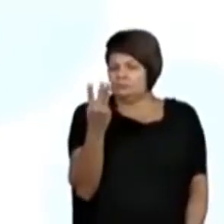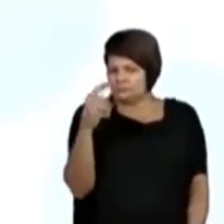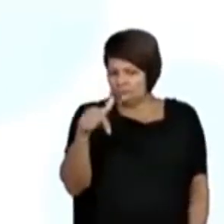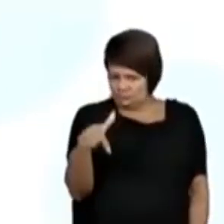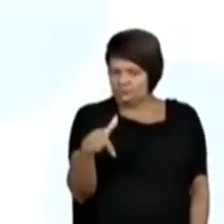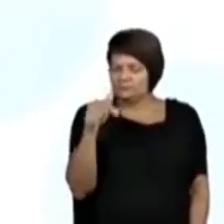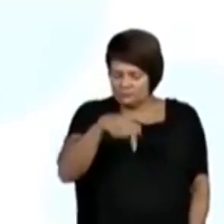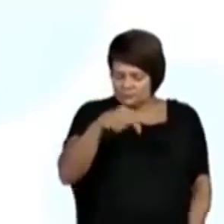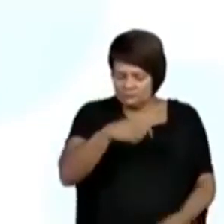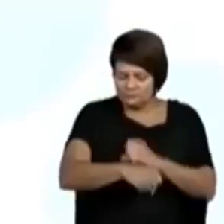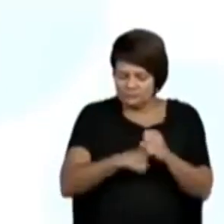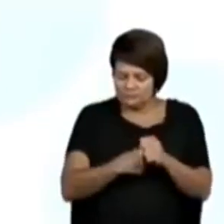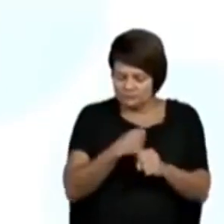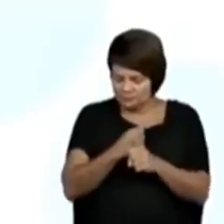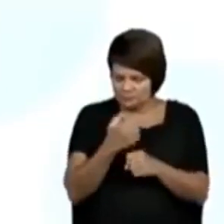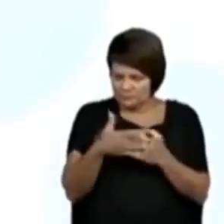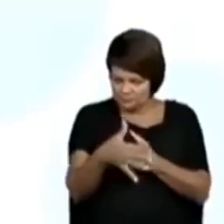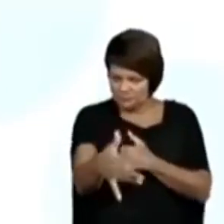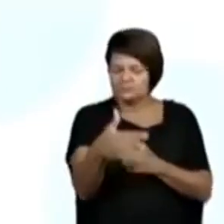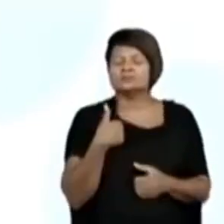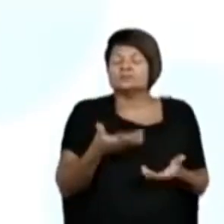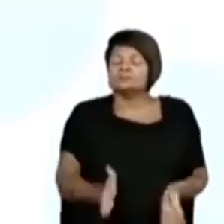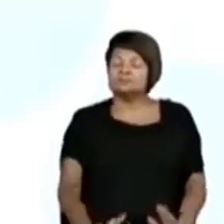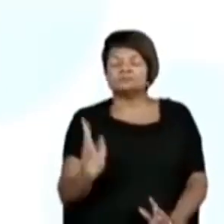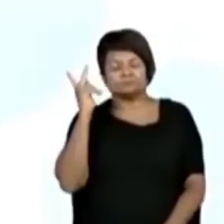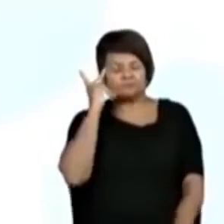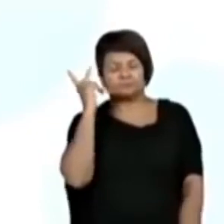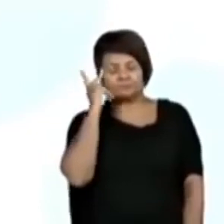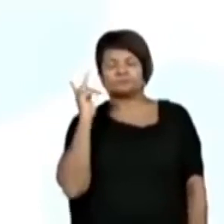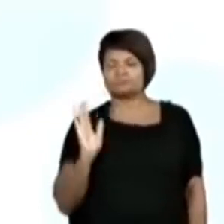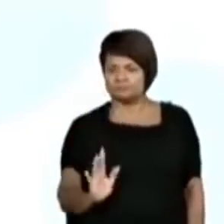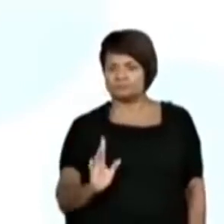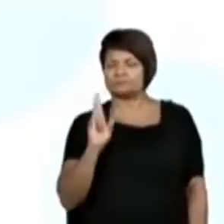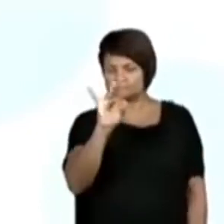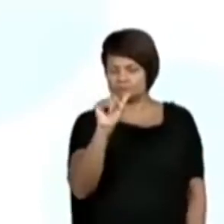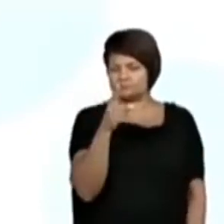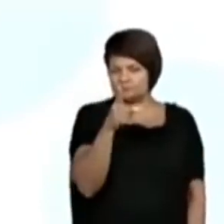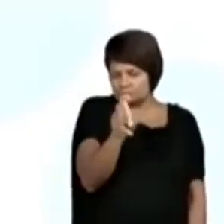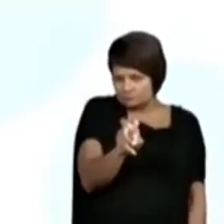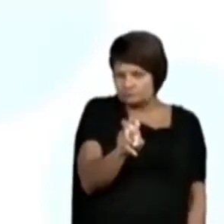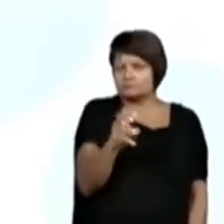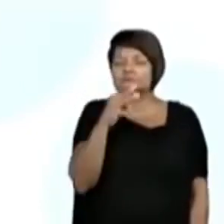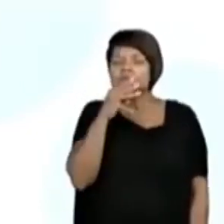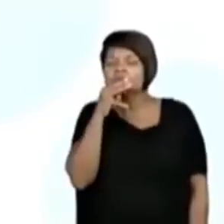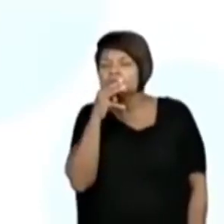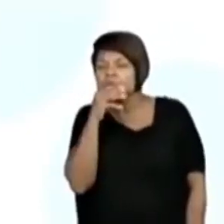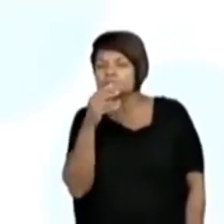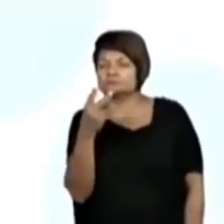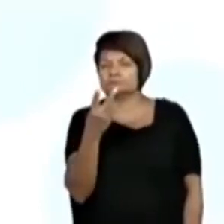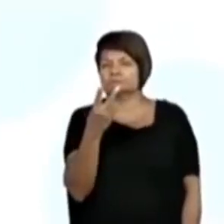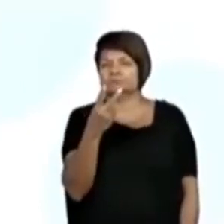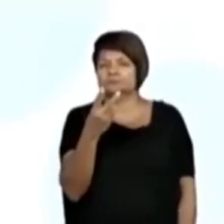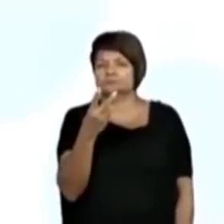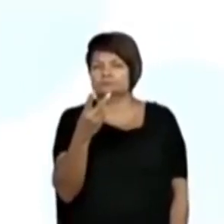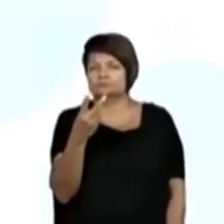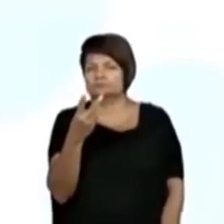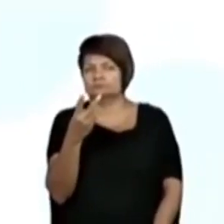esse ano aqui agora. Nasci na cidade de São Paulo no dia 15 do mês de março do ano de